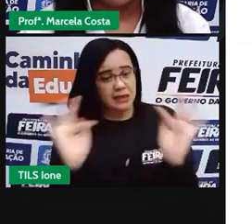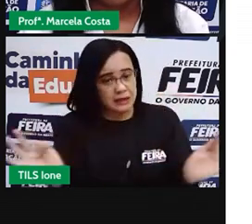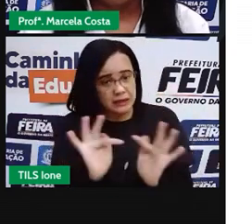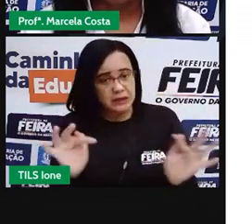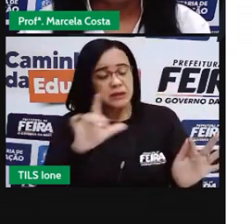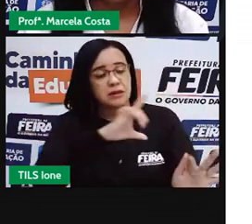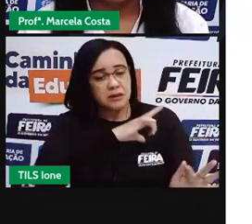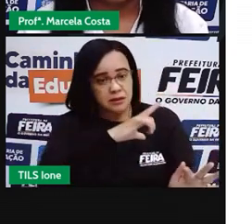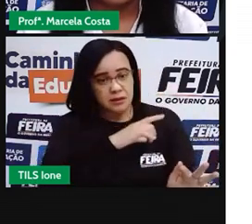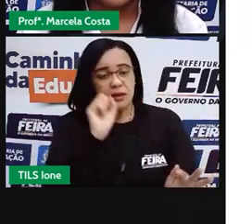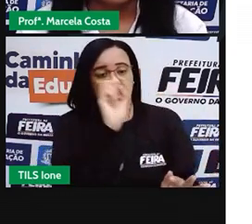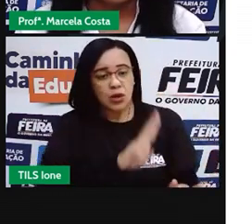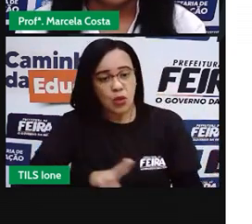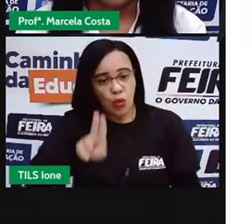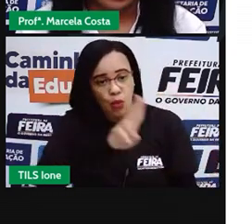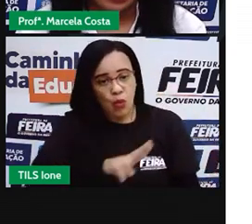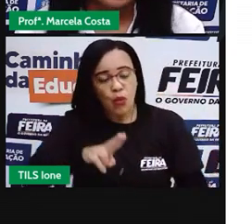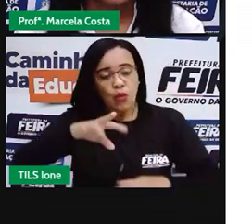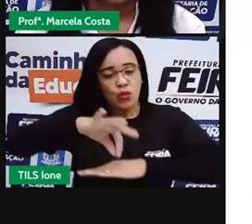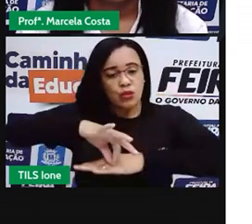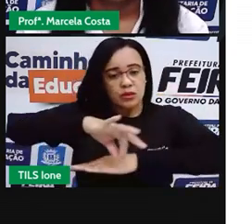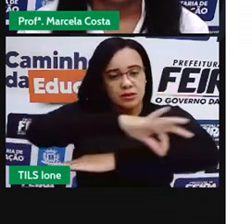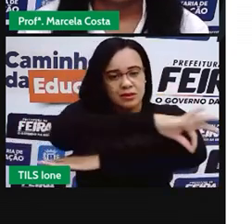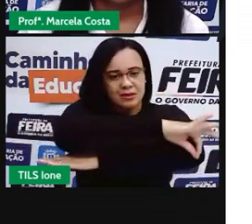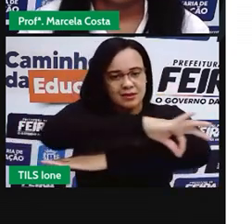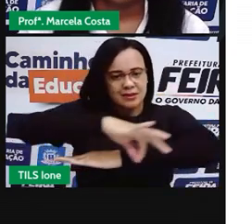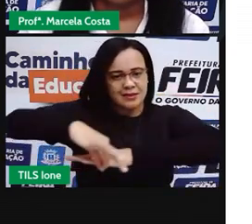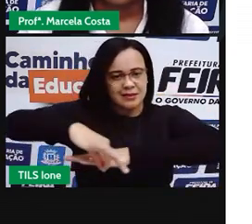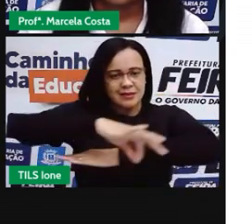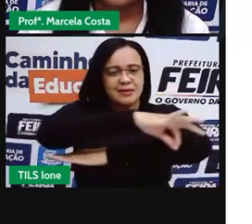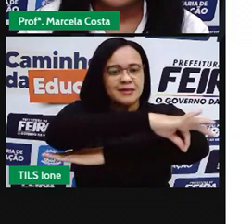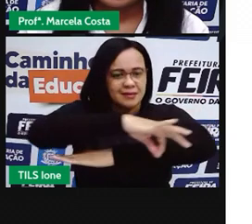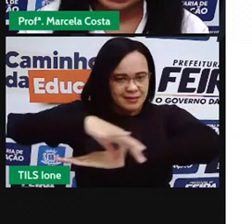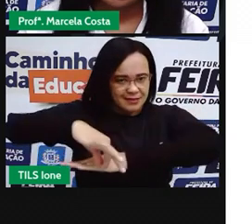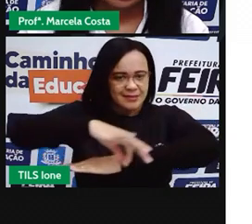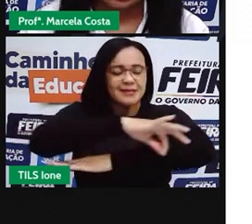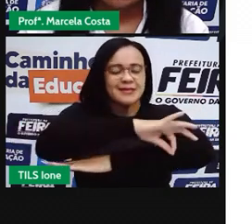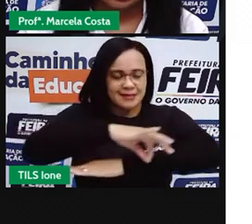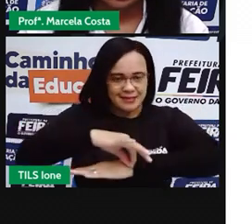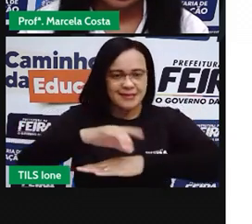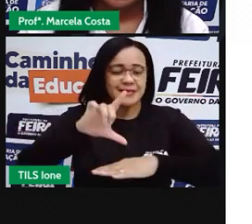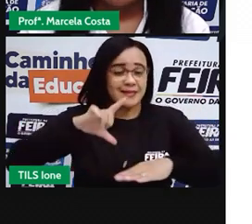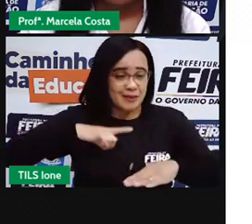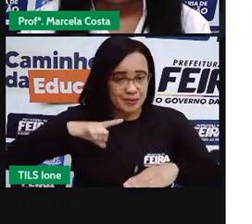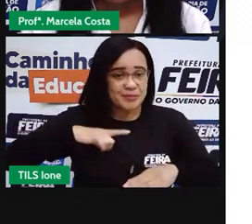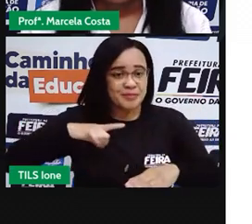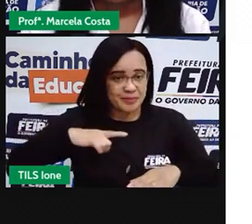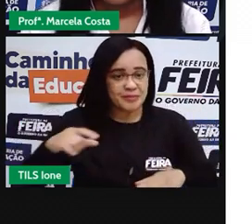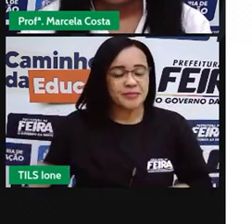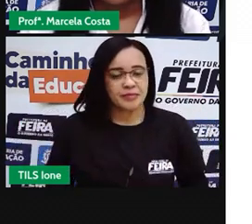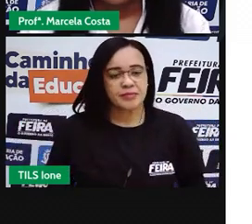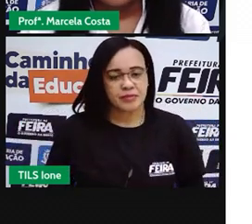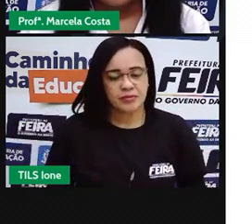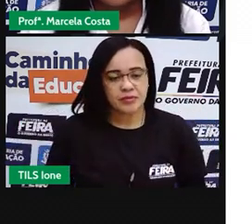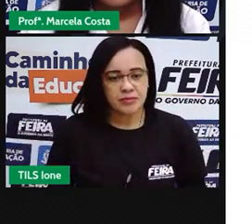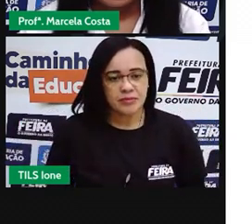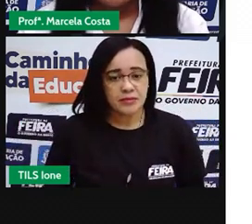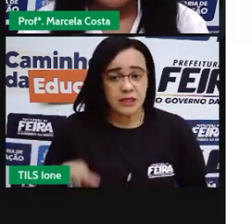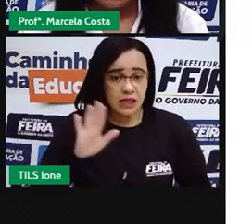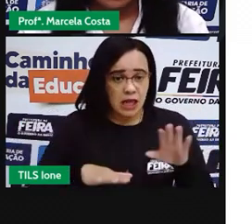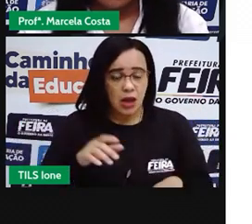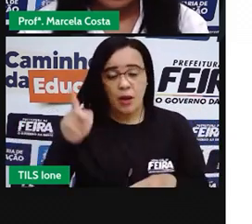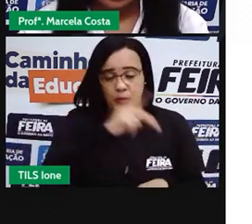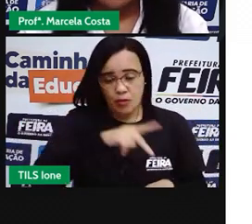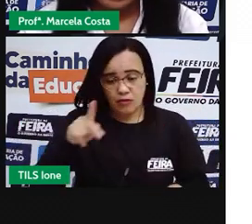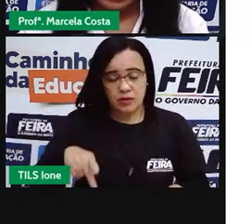É um dos materiais escolares que são solicitados, geralmente, pelos professores,